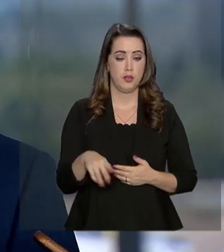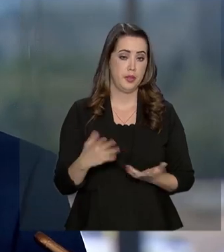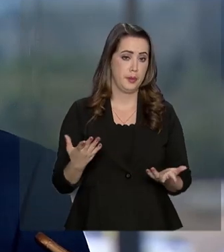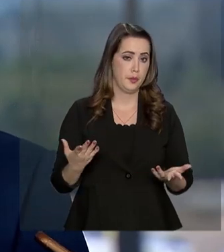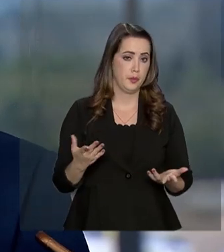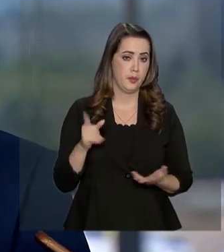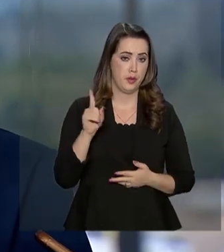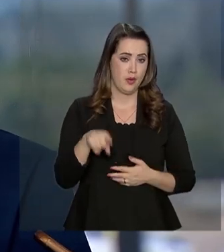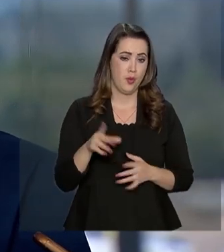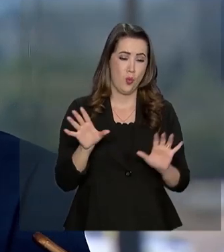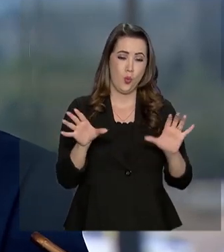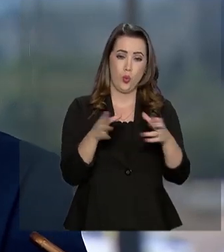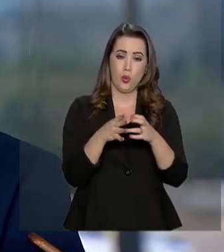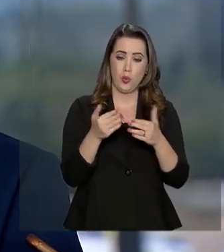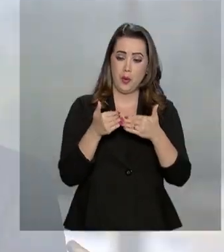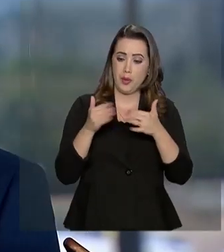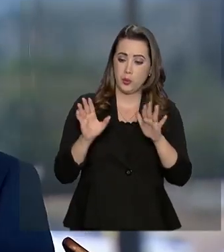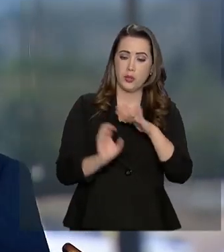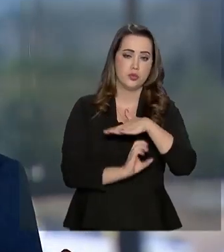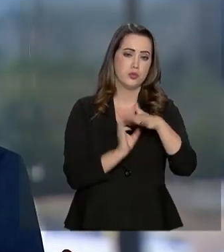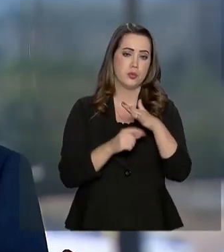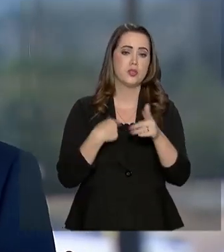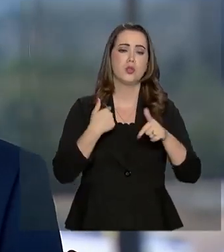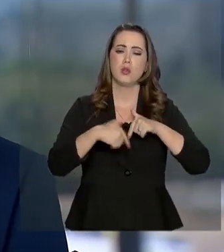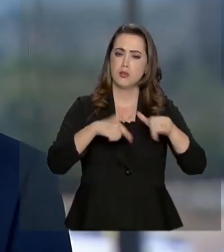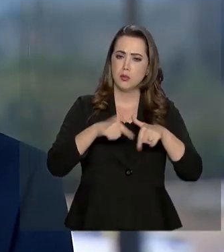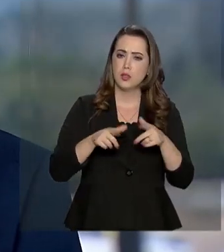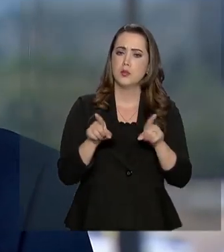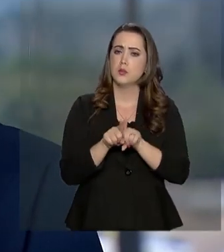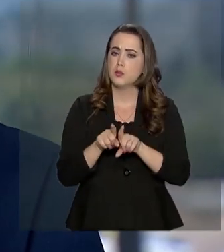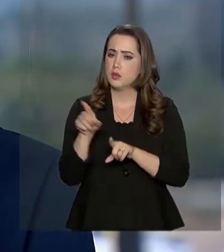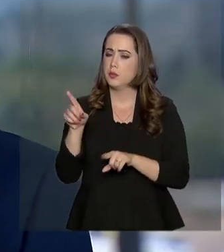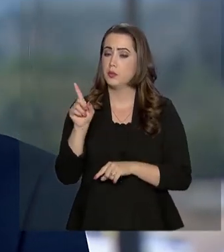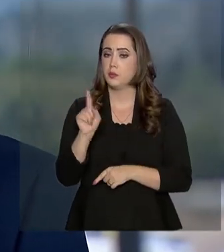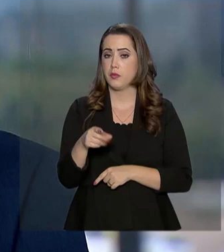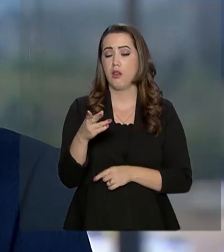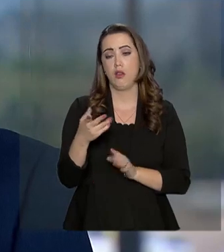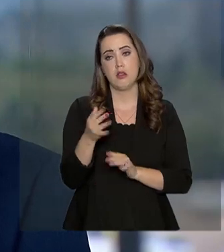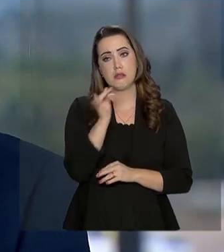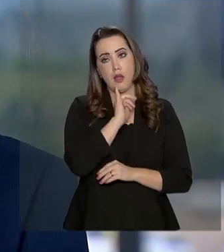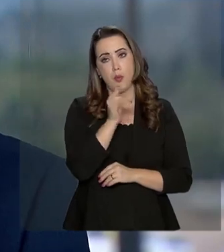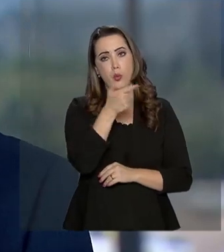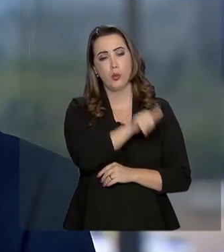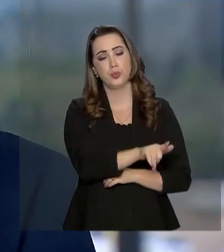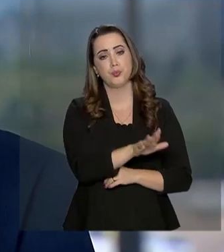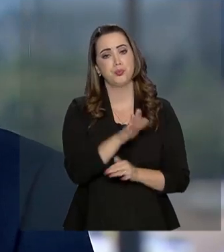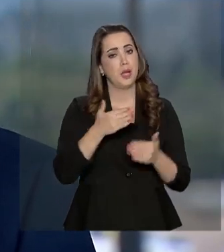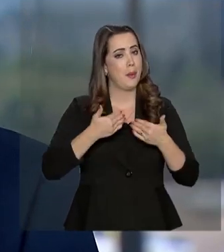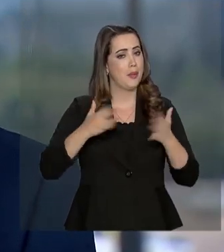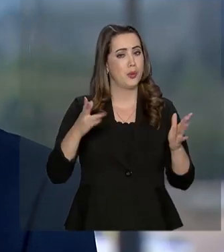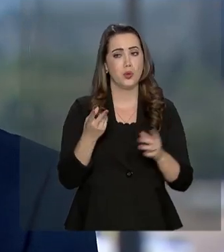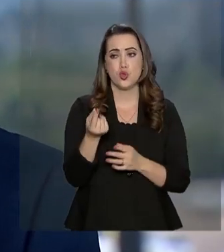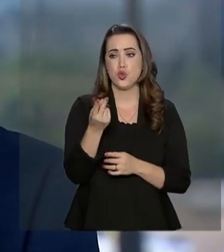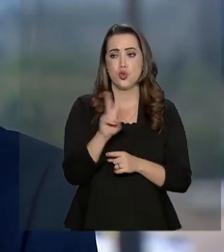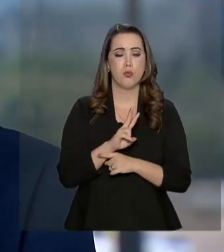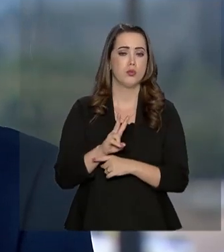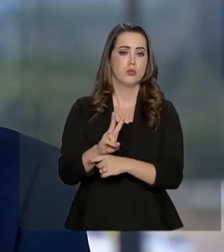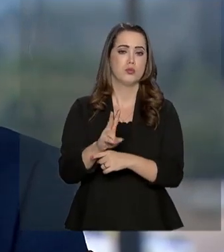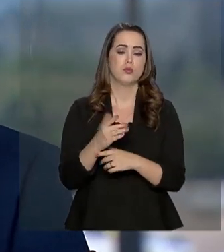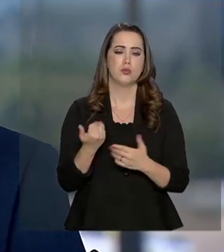área que nós estamos trabalhando. Outro aspecto, por exemplo, é a própria abertura de crédito.